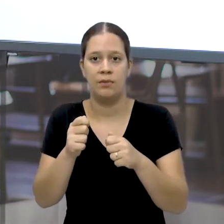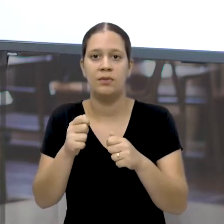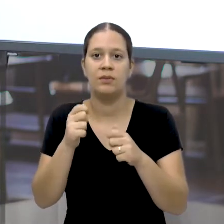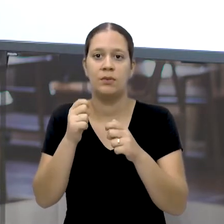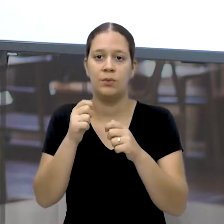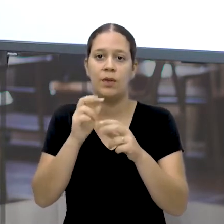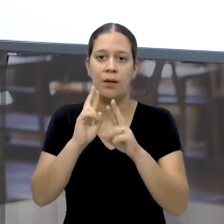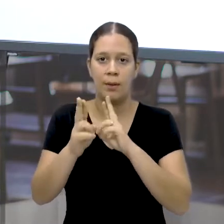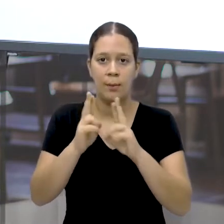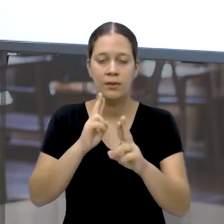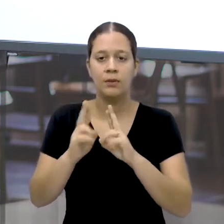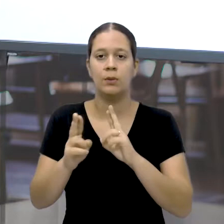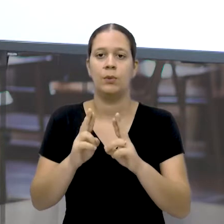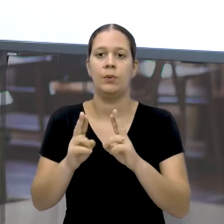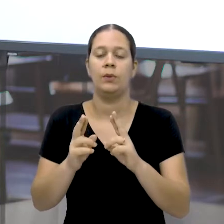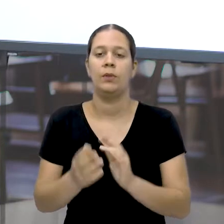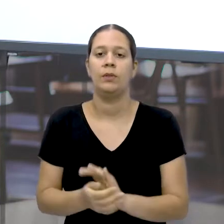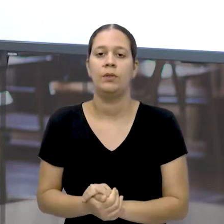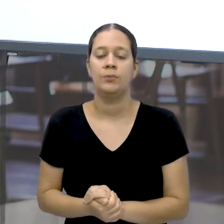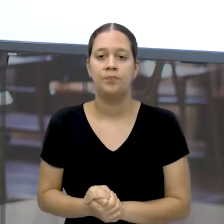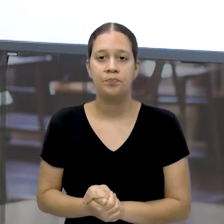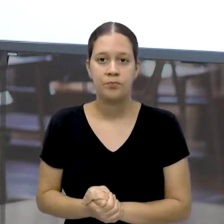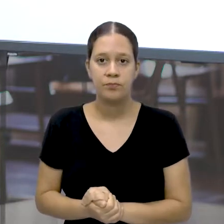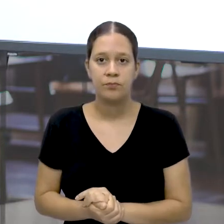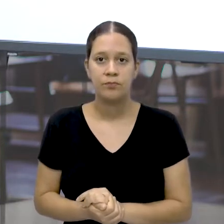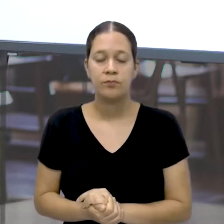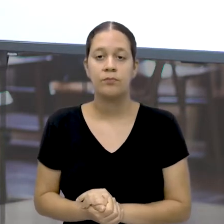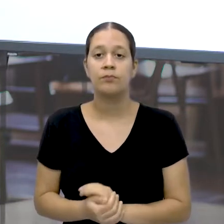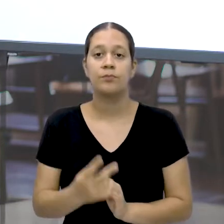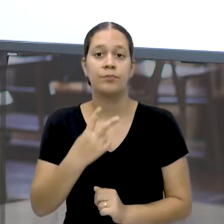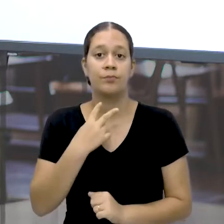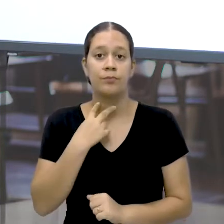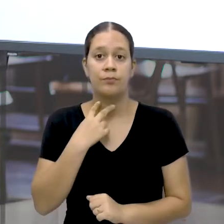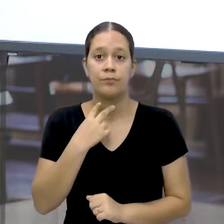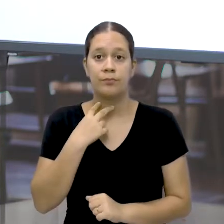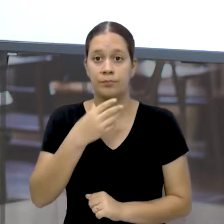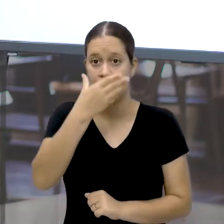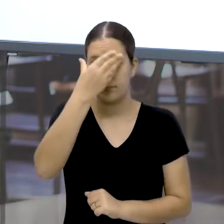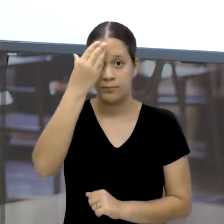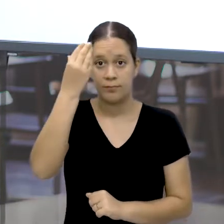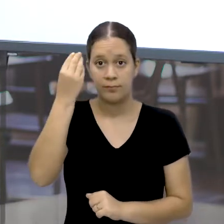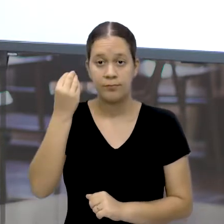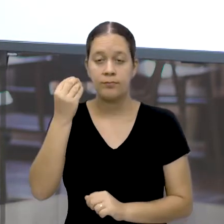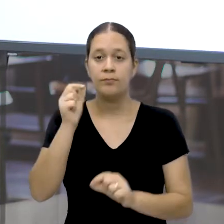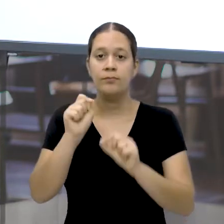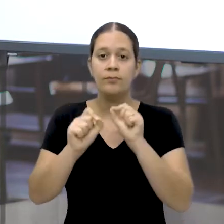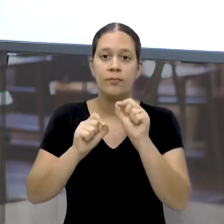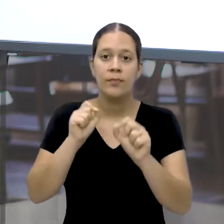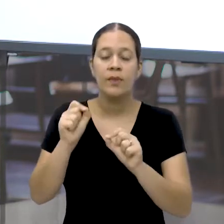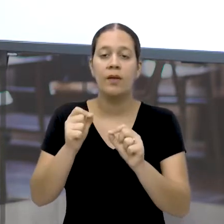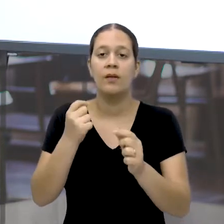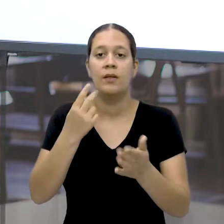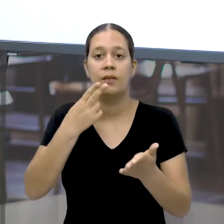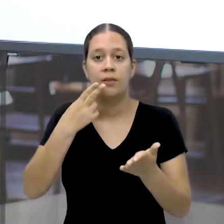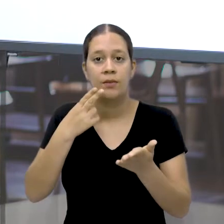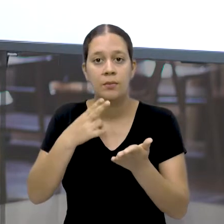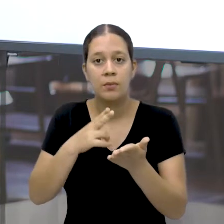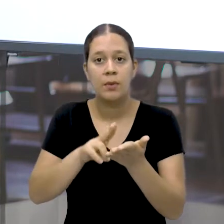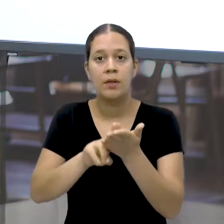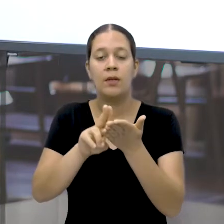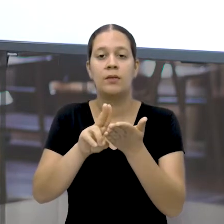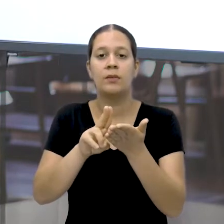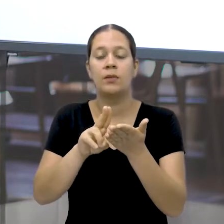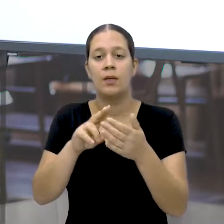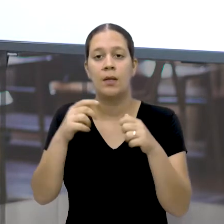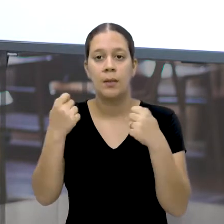reclamação Com isso Não podemos esquecer que Toda carta Ela deve ter